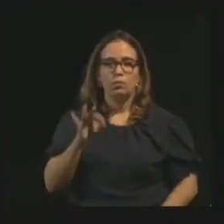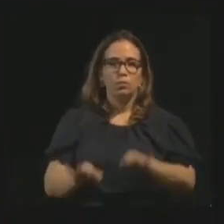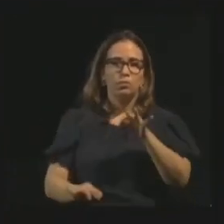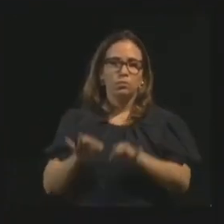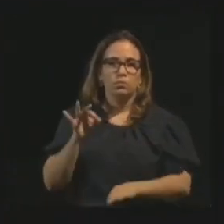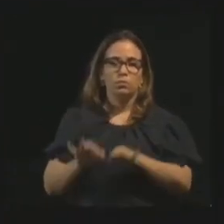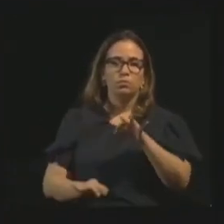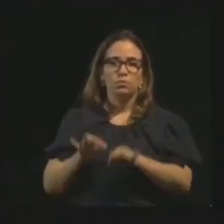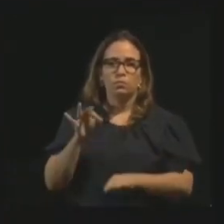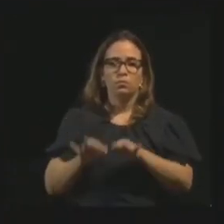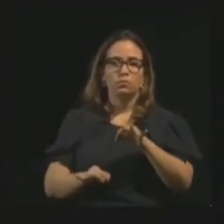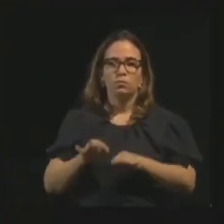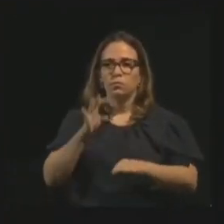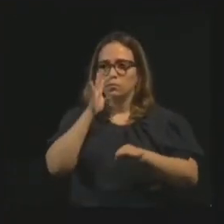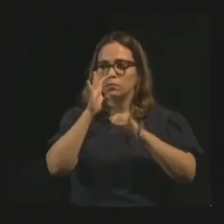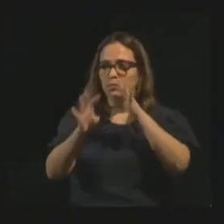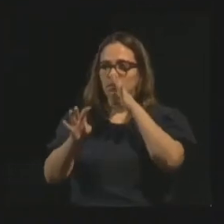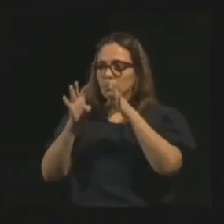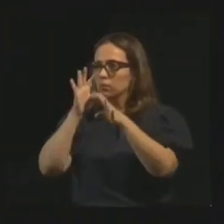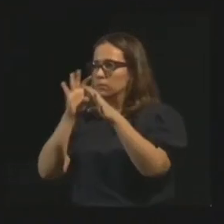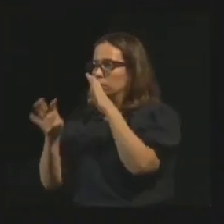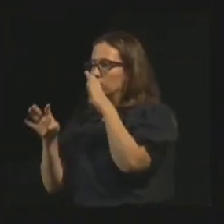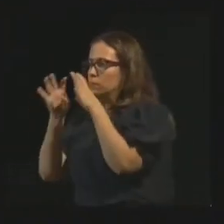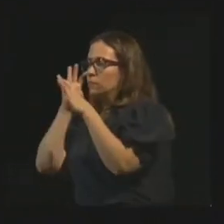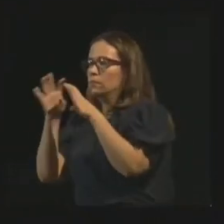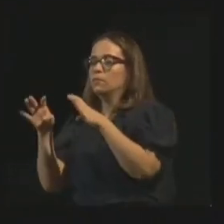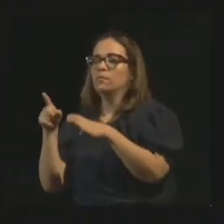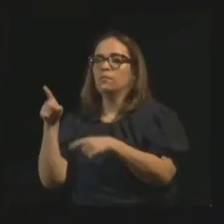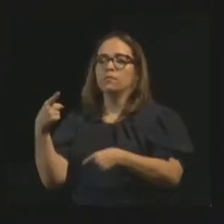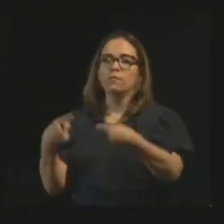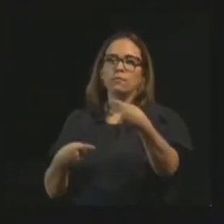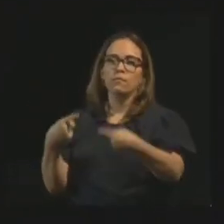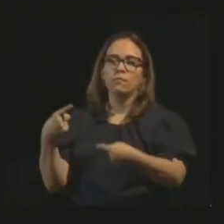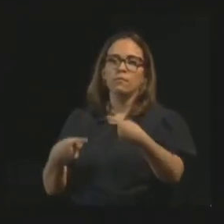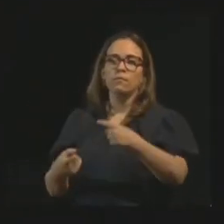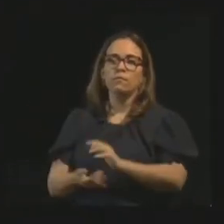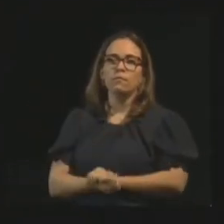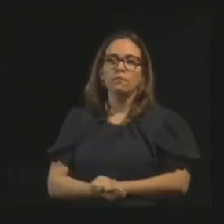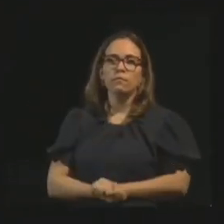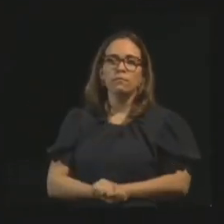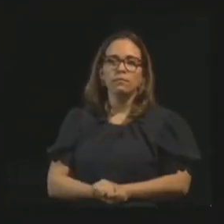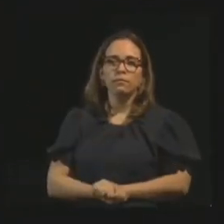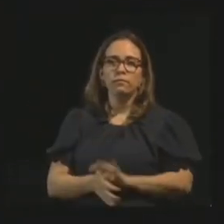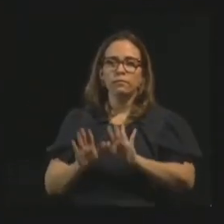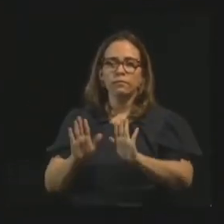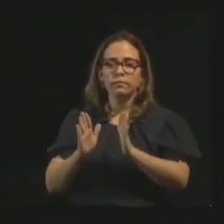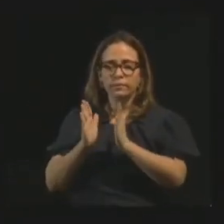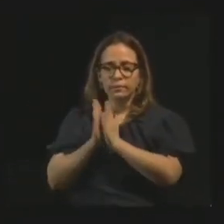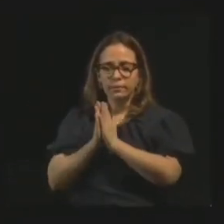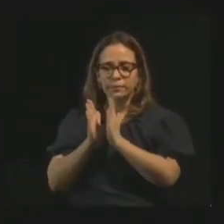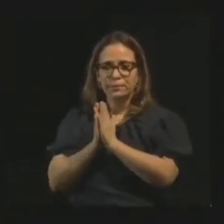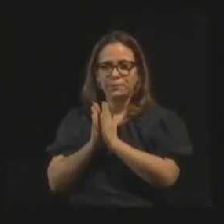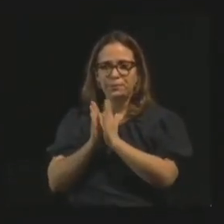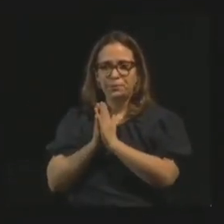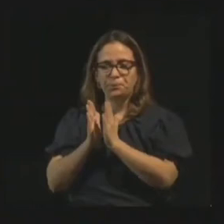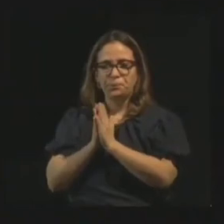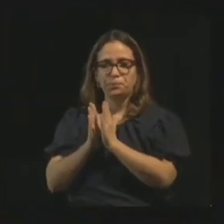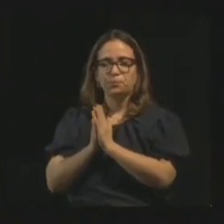os nossos irmãos que se encontram invertidos de autoridade política, mas sim orar por eles.